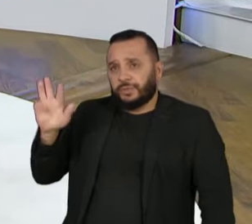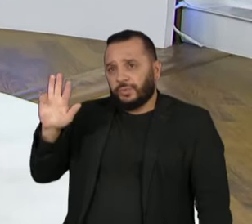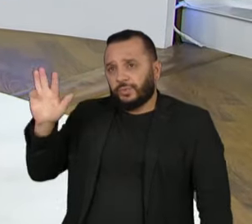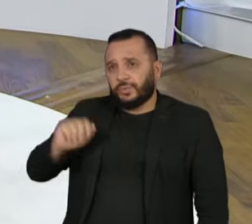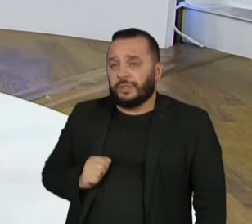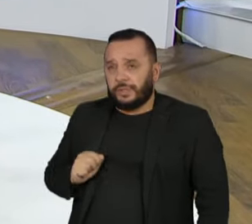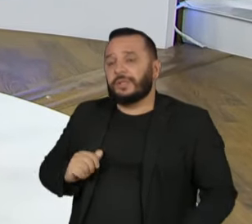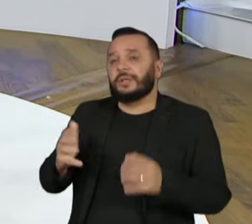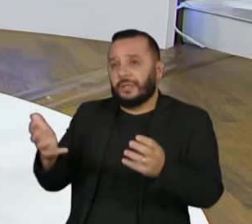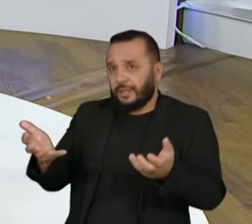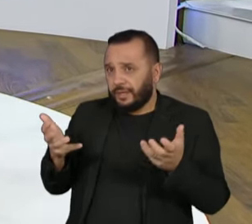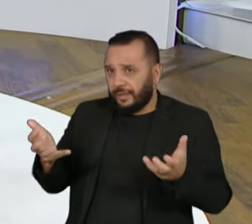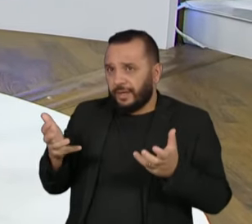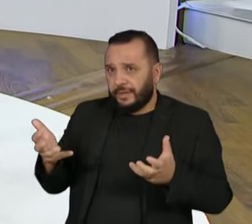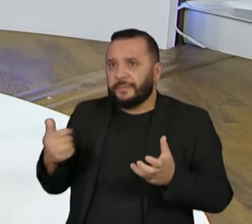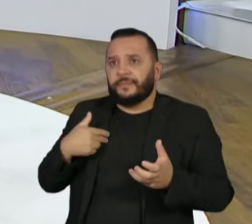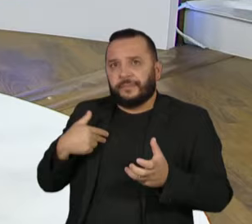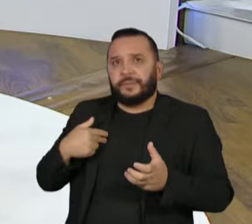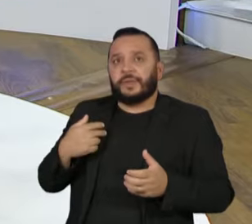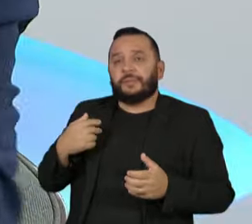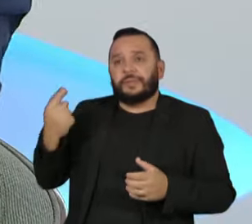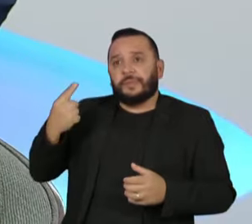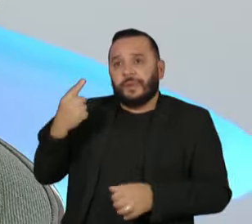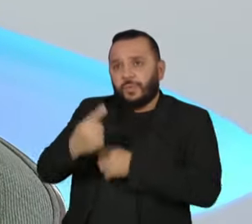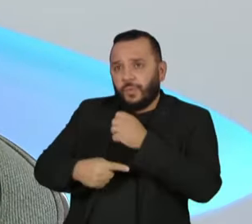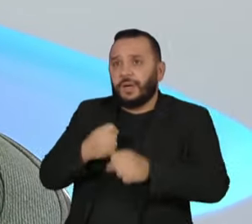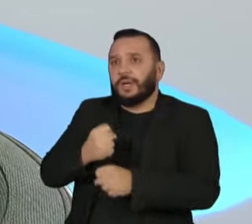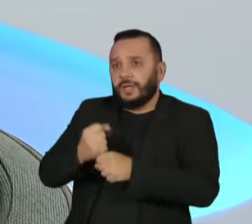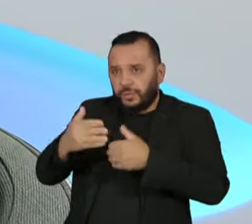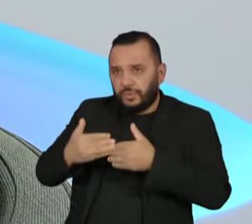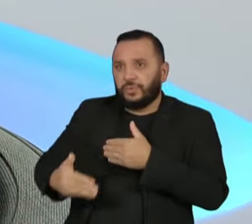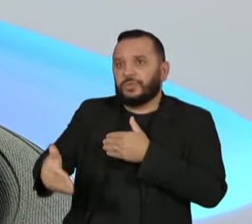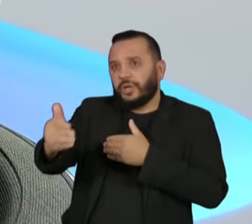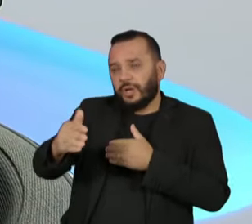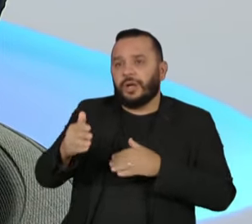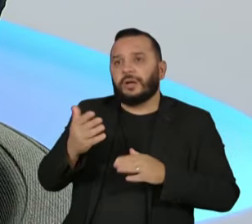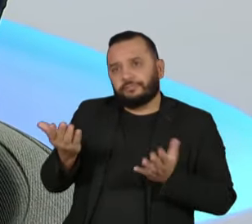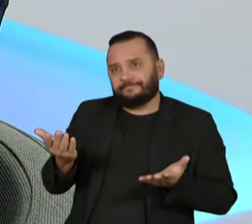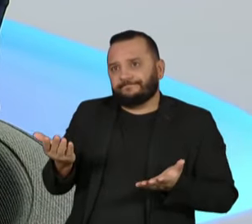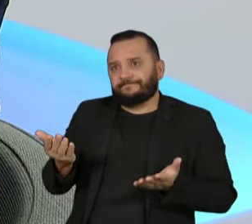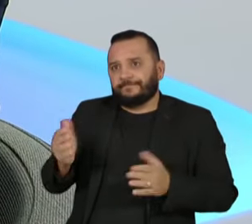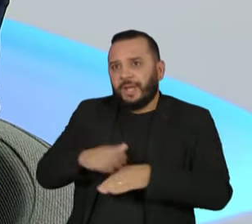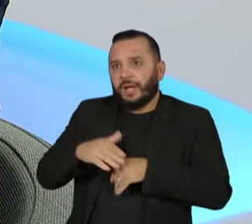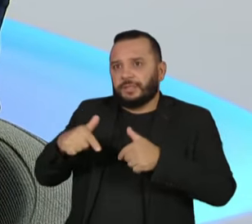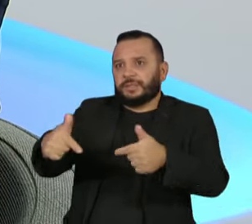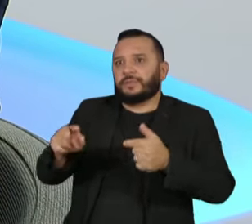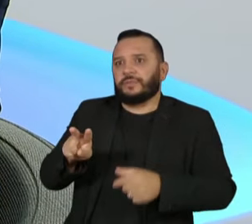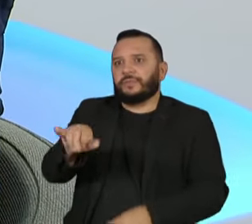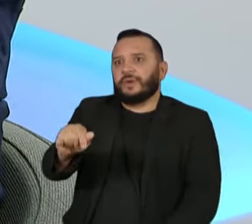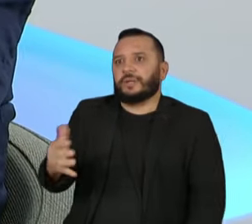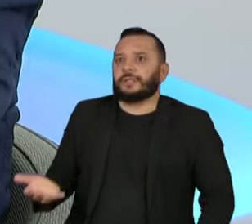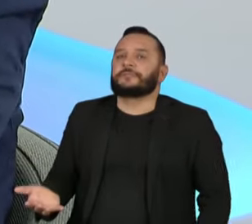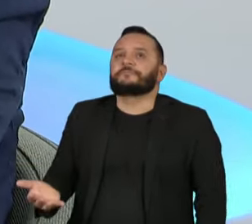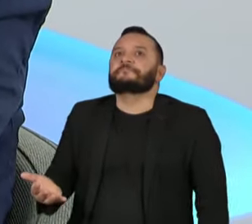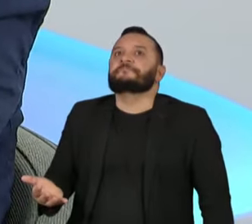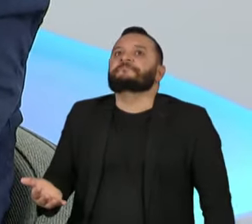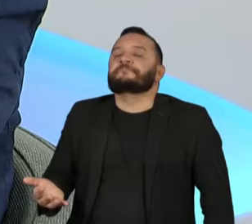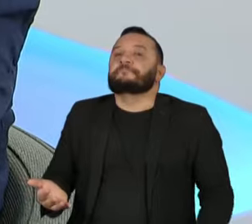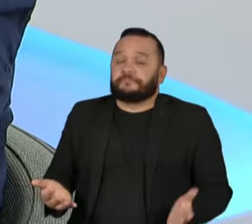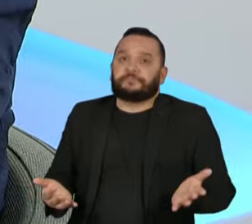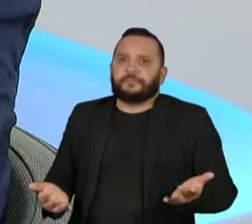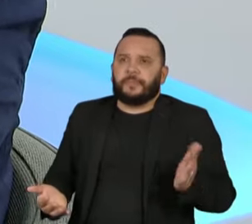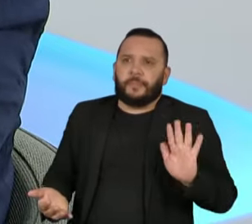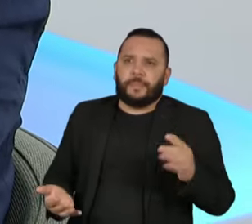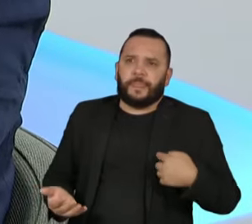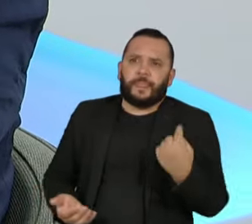que conste já do primeiro ano de mandato. Então, o que eu estou lhe colocando é que nós temos uma